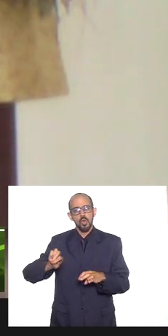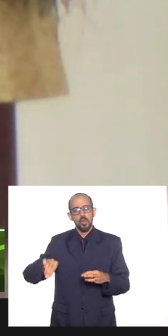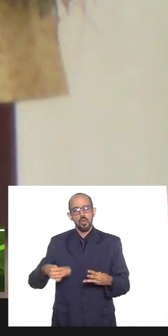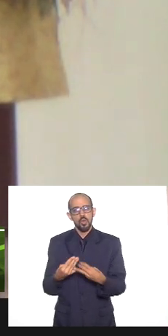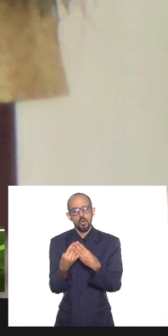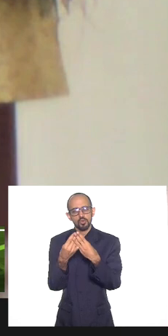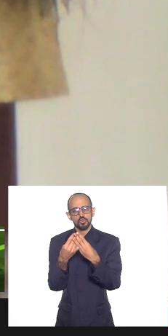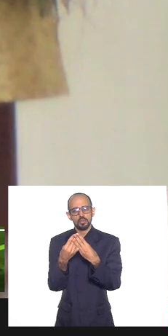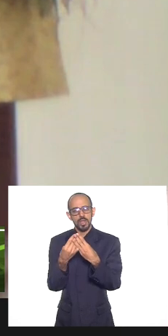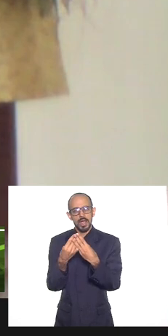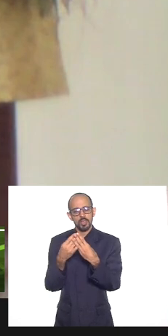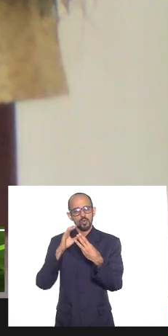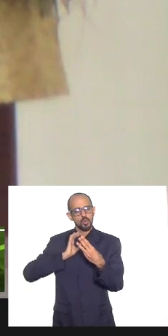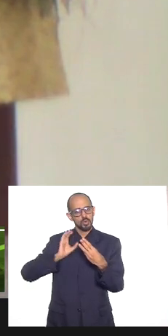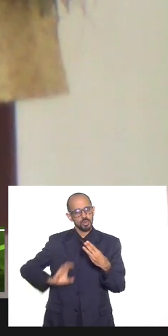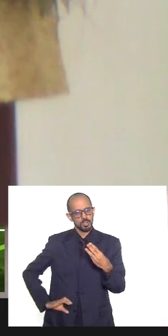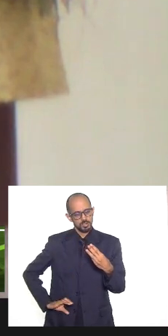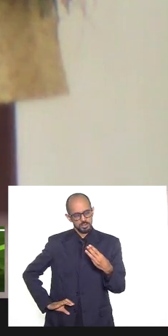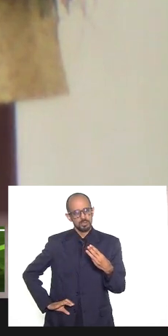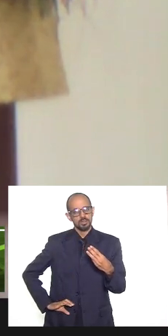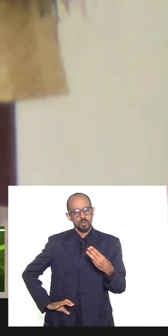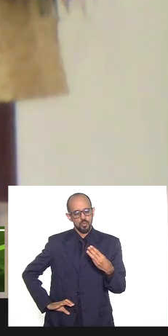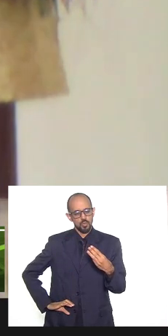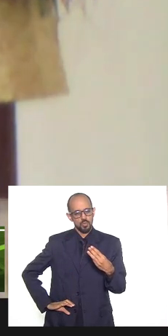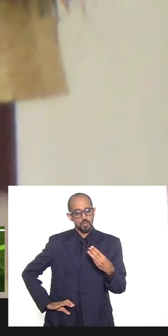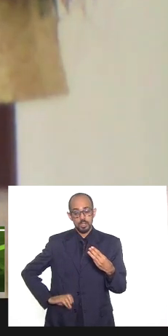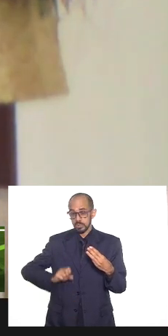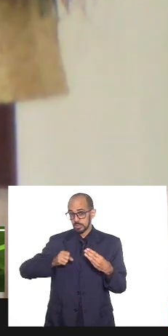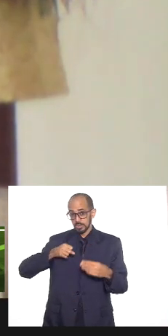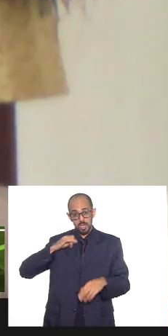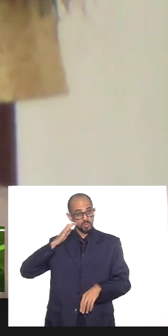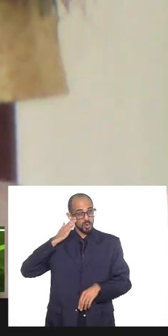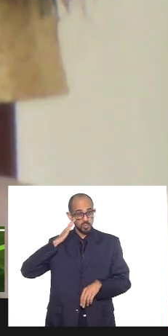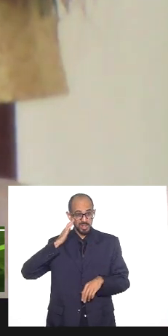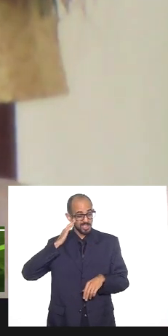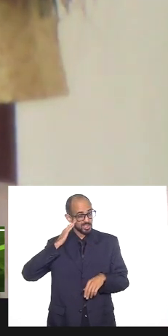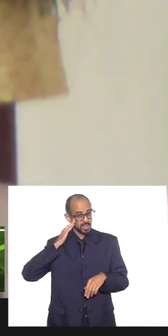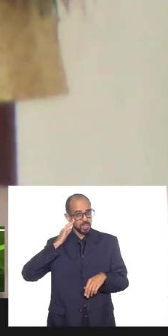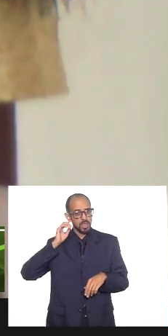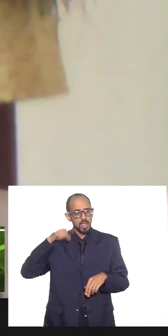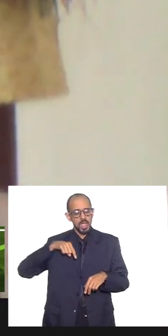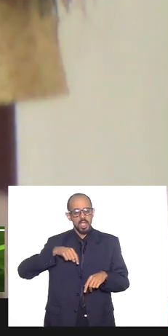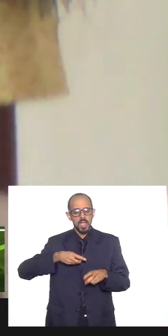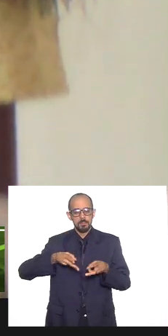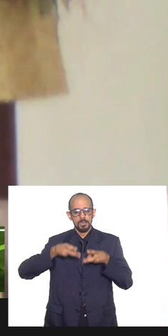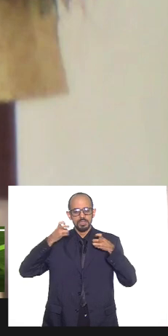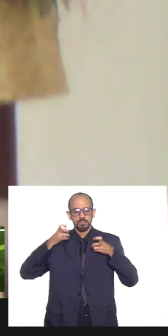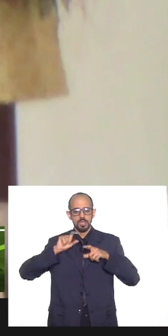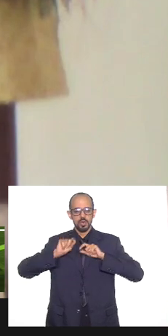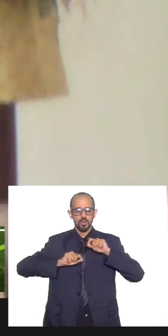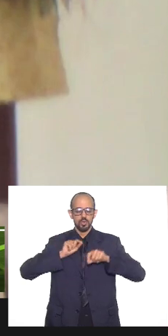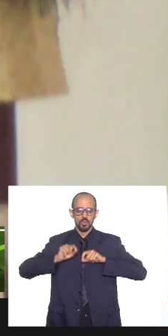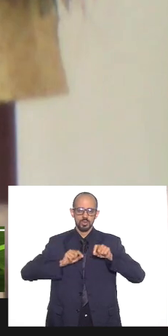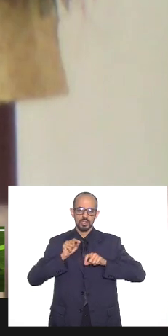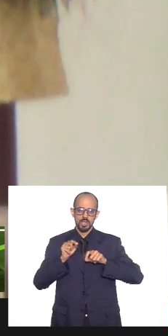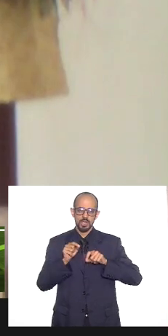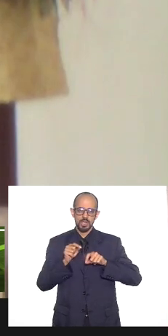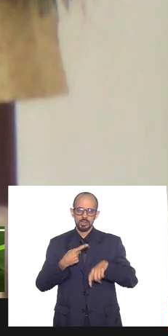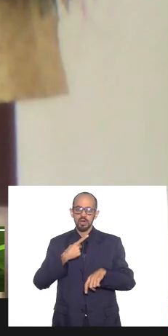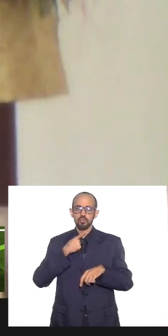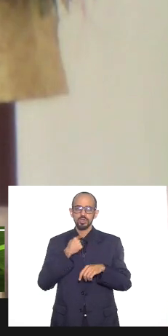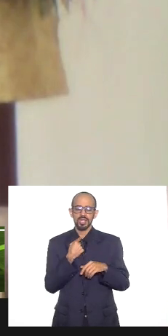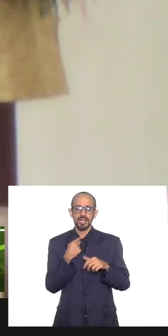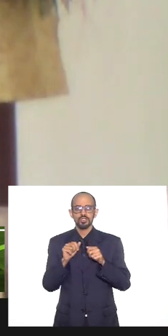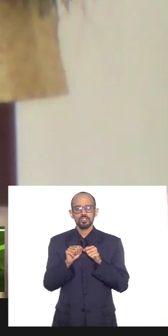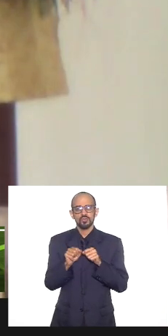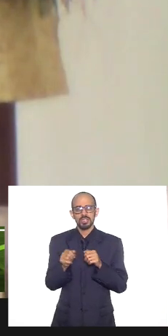isso é a gente... com as maiores da boa vontade e fazendo concessões